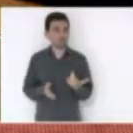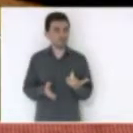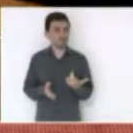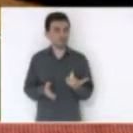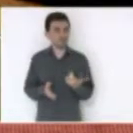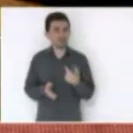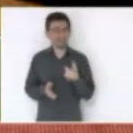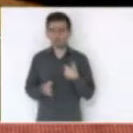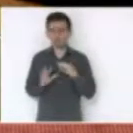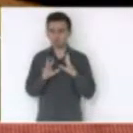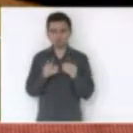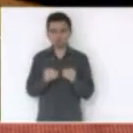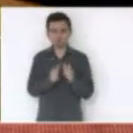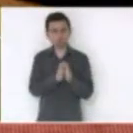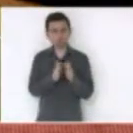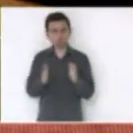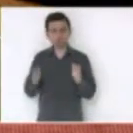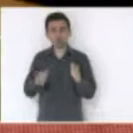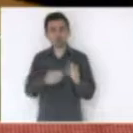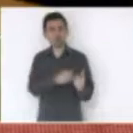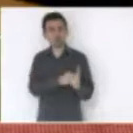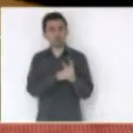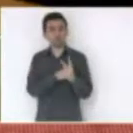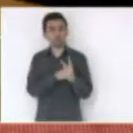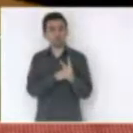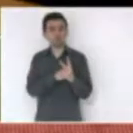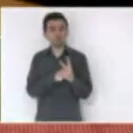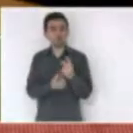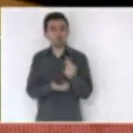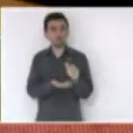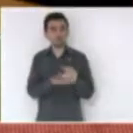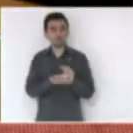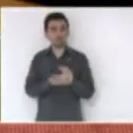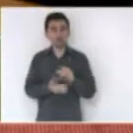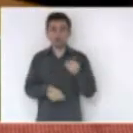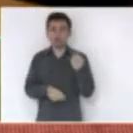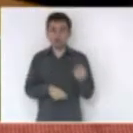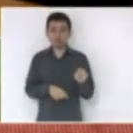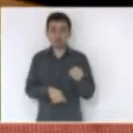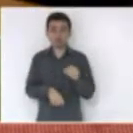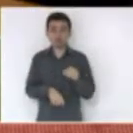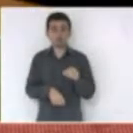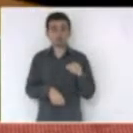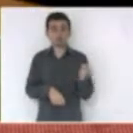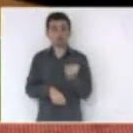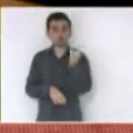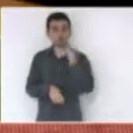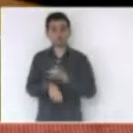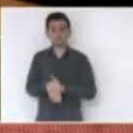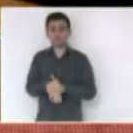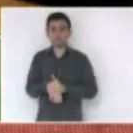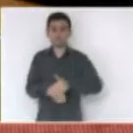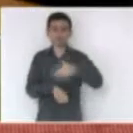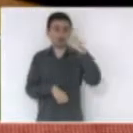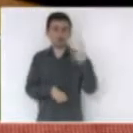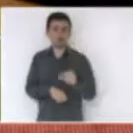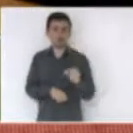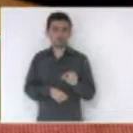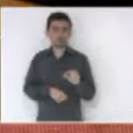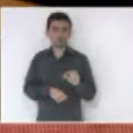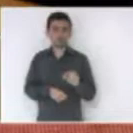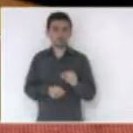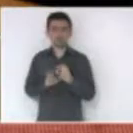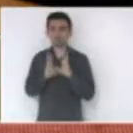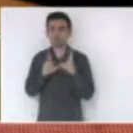de financiamento esse é o de juros mais baratos da história de todos os momentos dessa